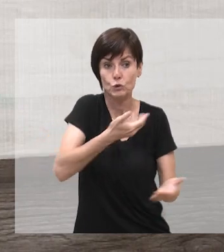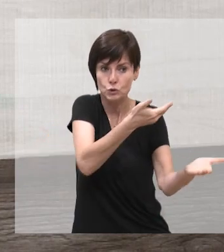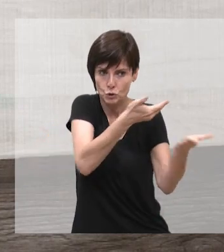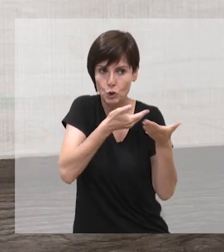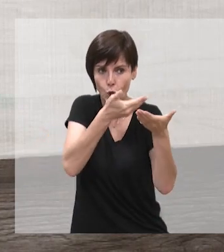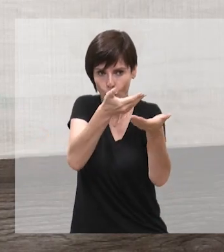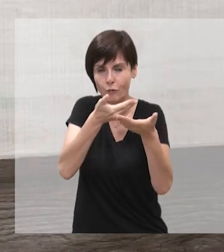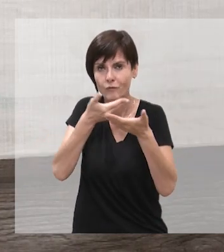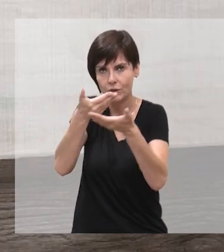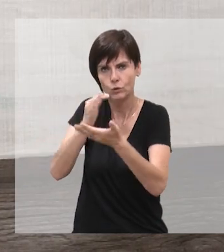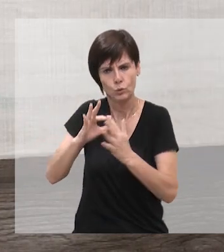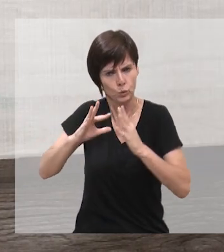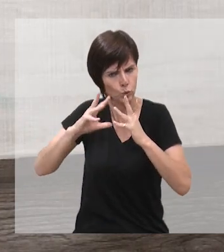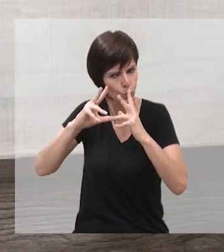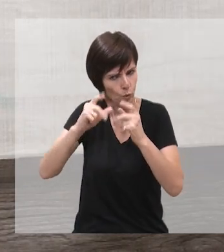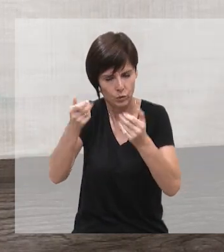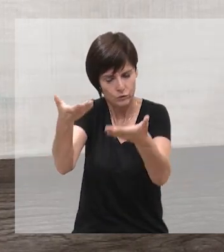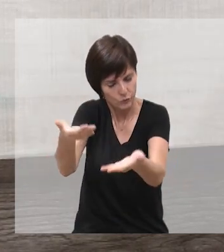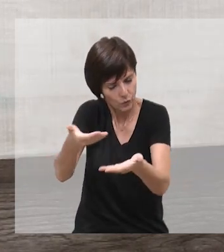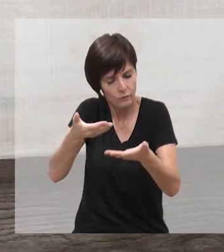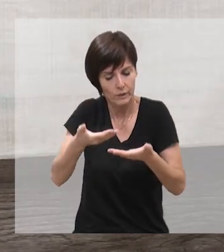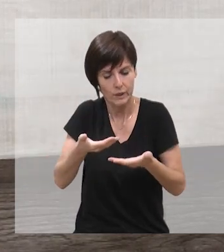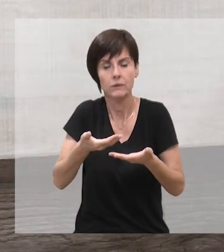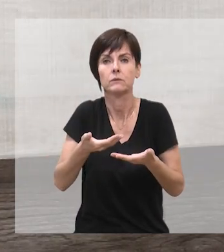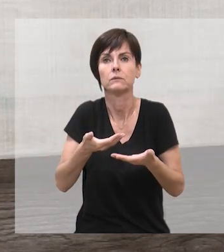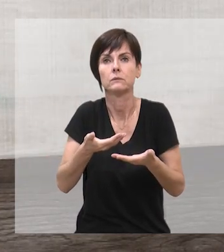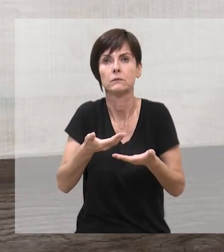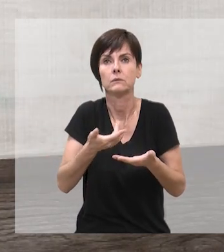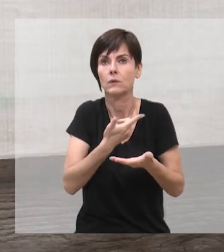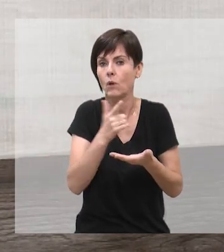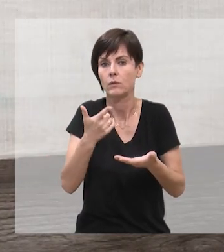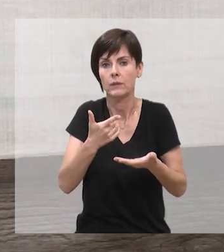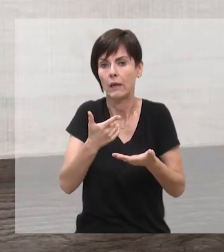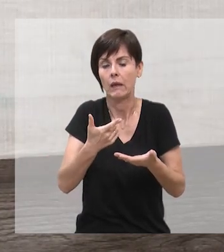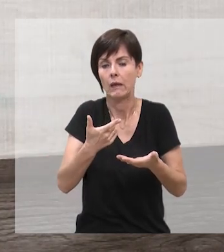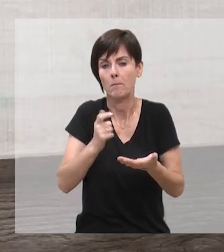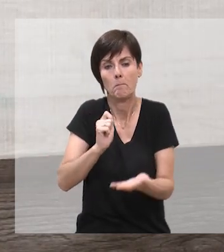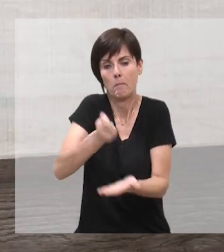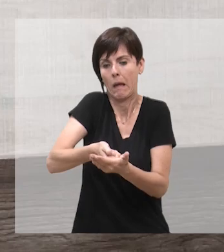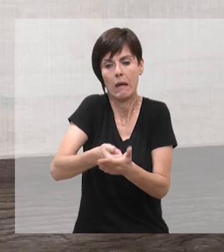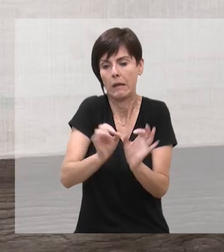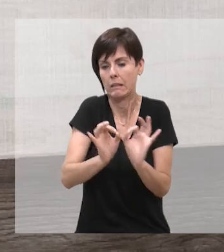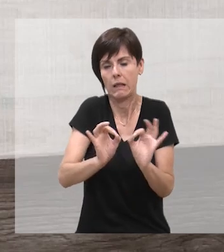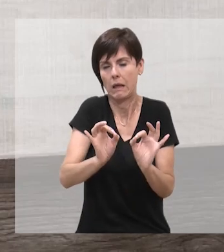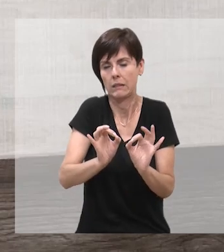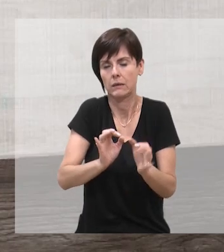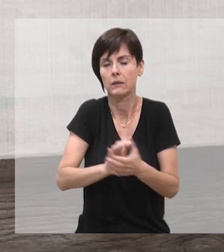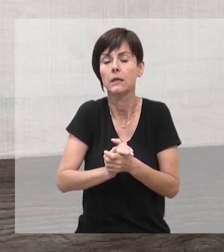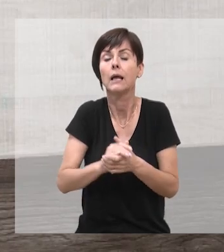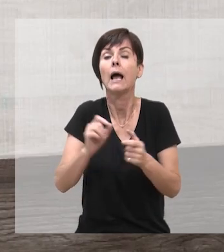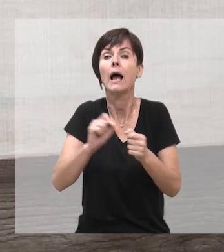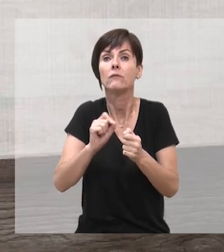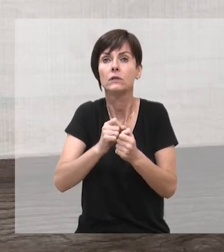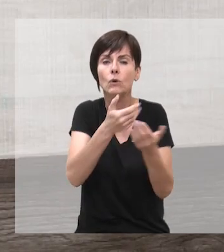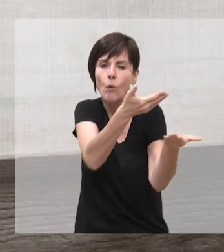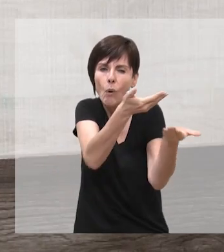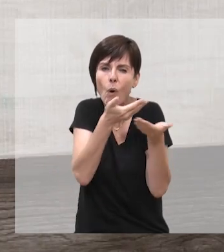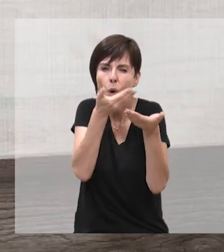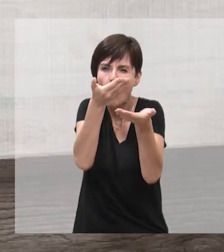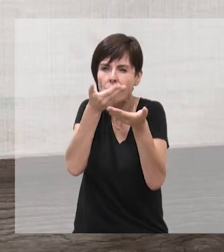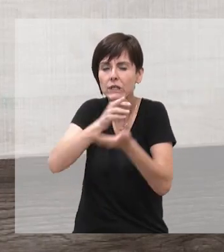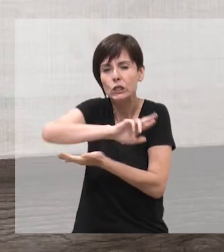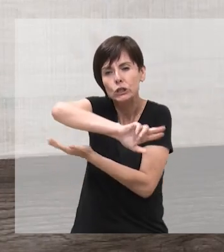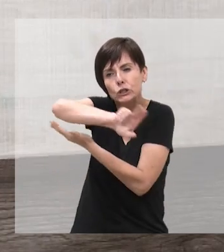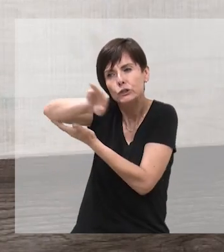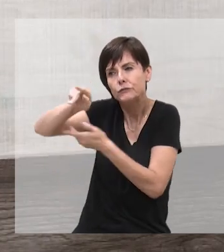convidados, porque são todos convidados, eles não têm custo nenhum para participar, né, cara? A gente fez uma